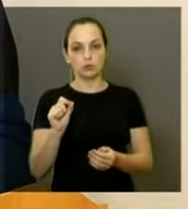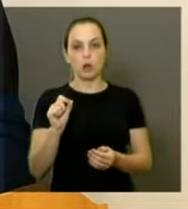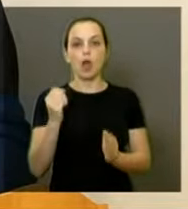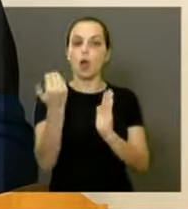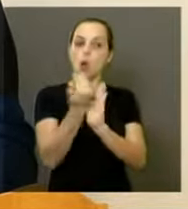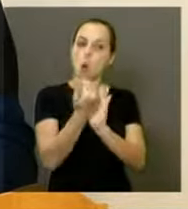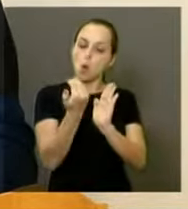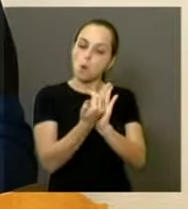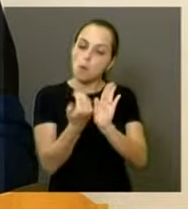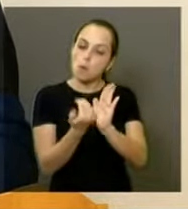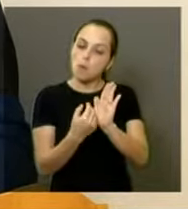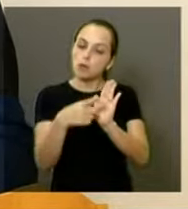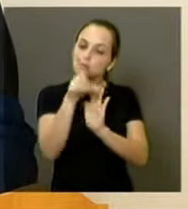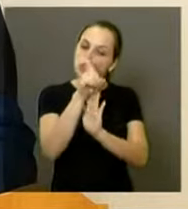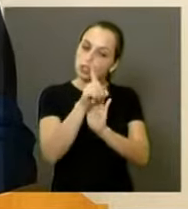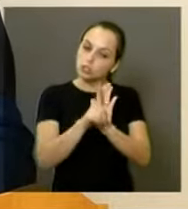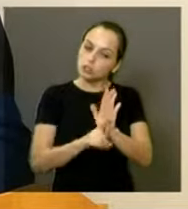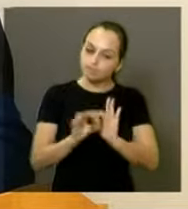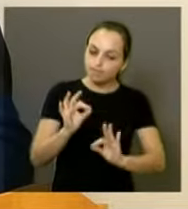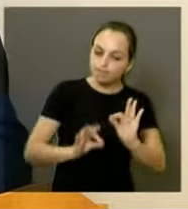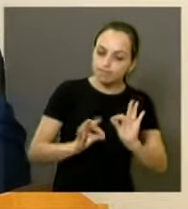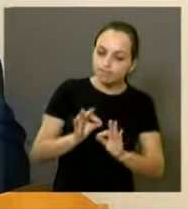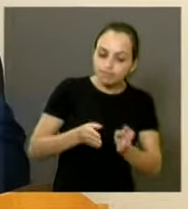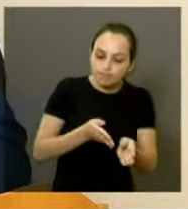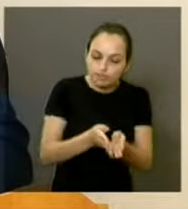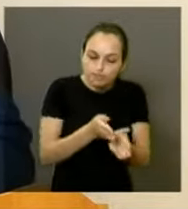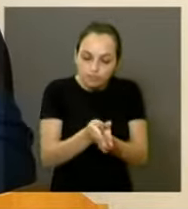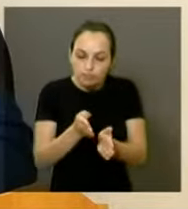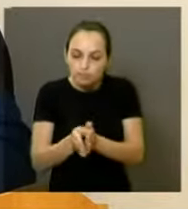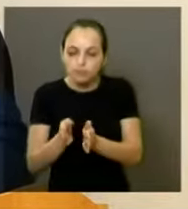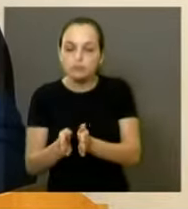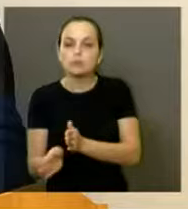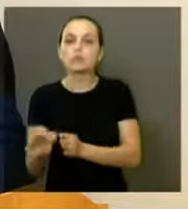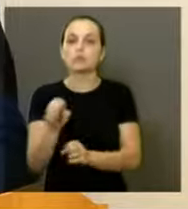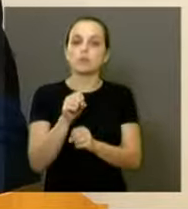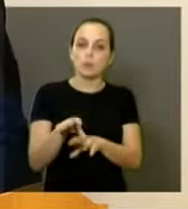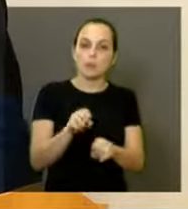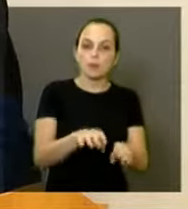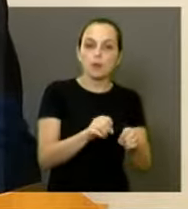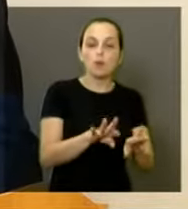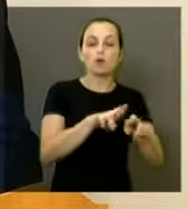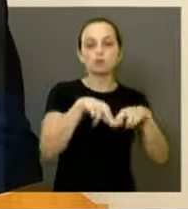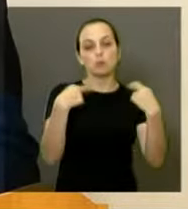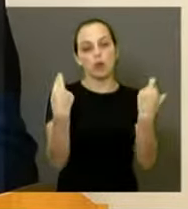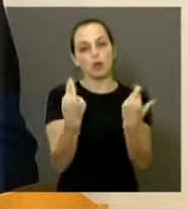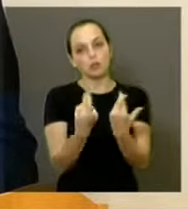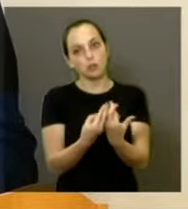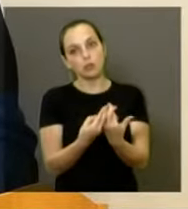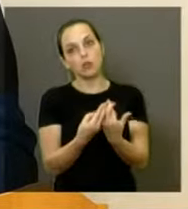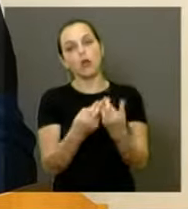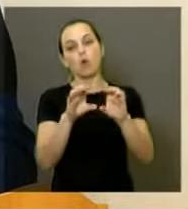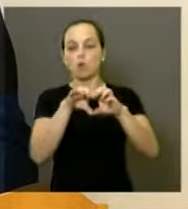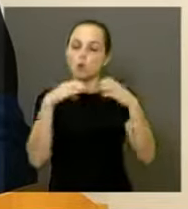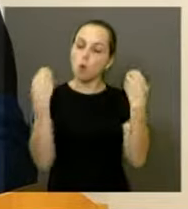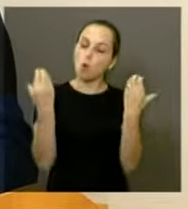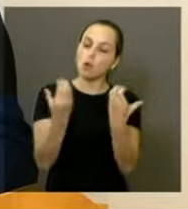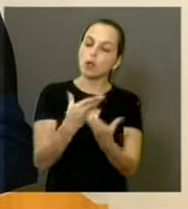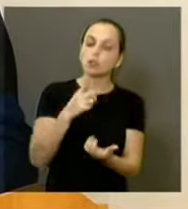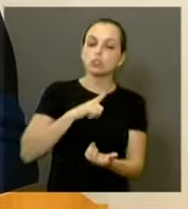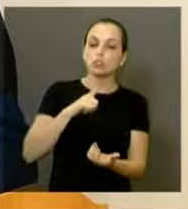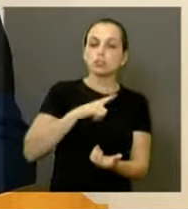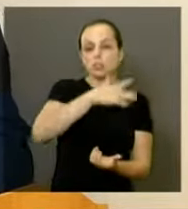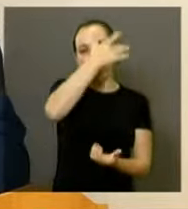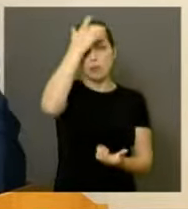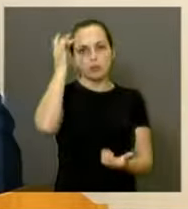plano de diretriz educacional que foi aprovado em uma conferência que tinha educadores, que tinham pessoas habilitadas para fazer essa